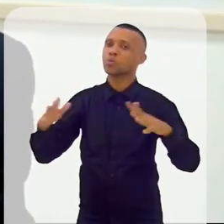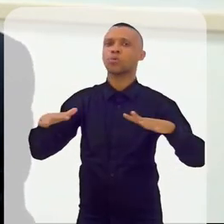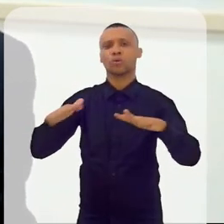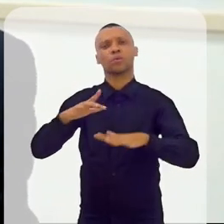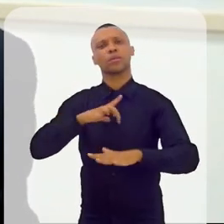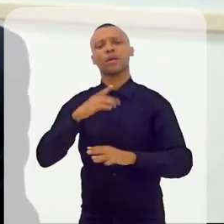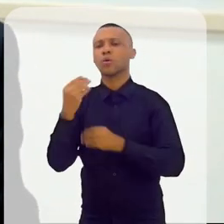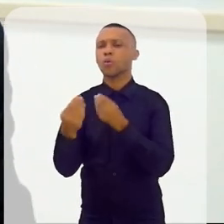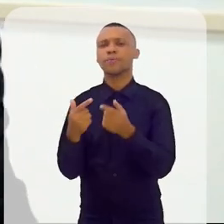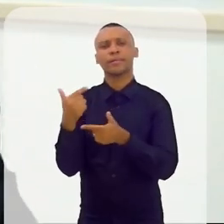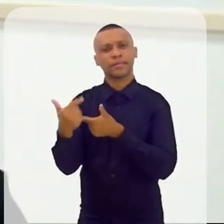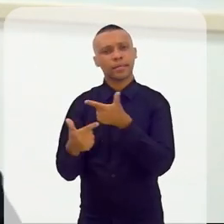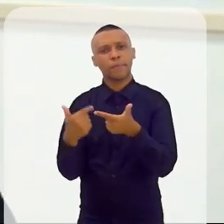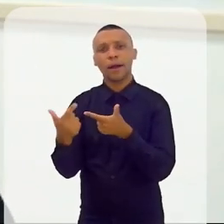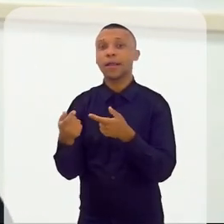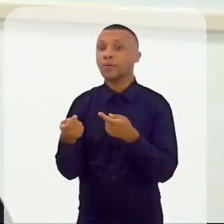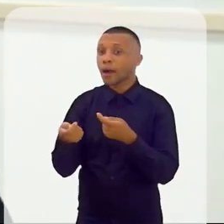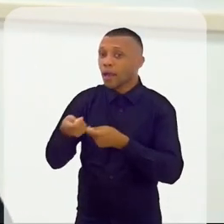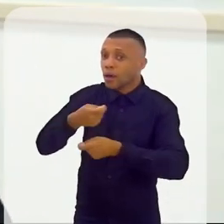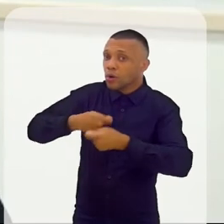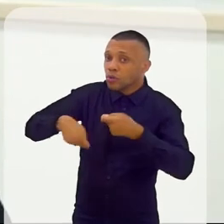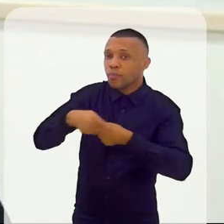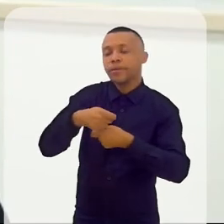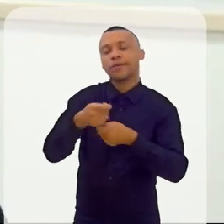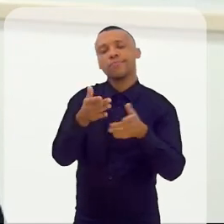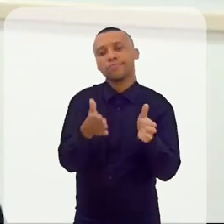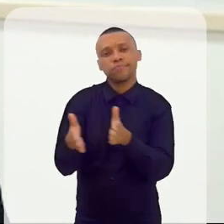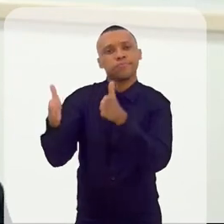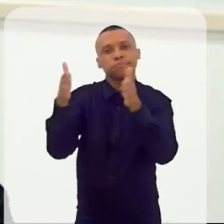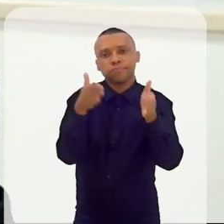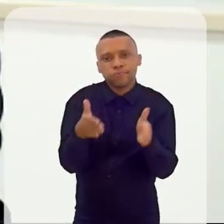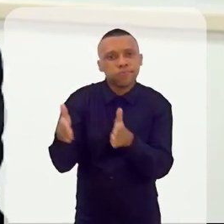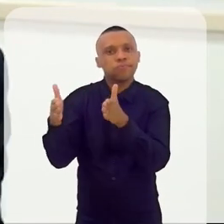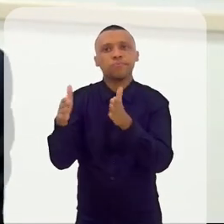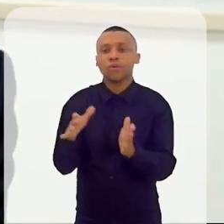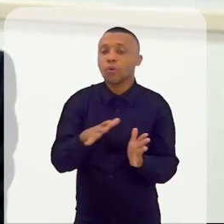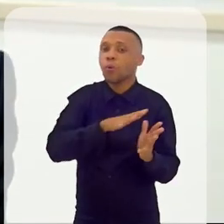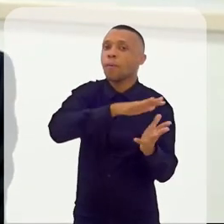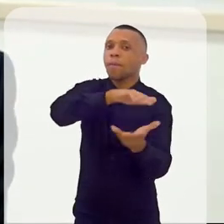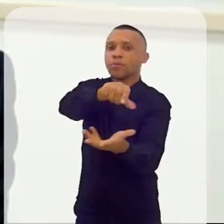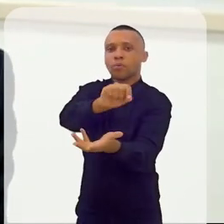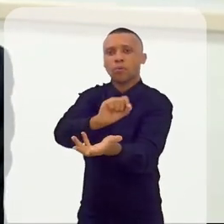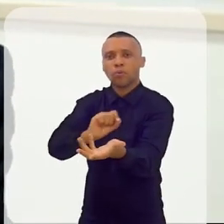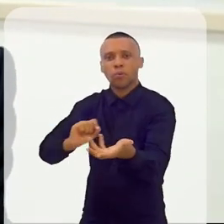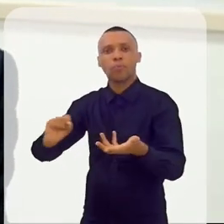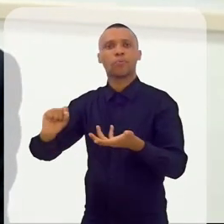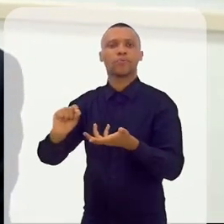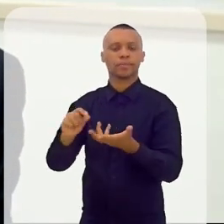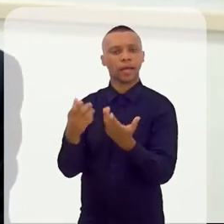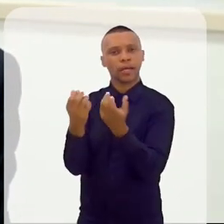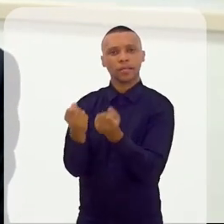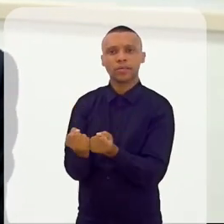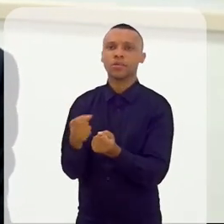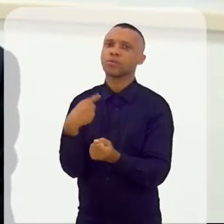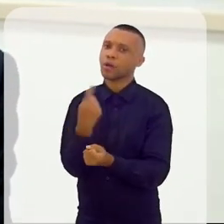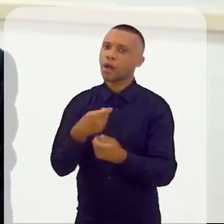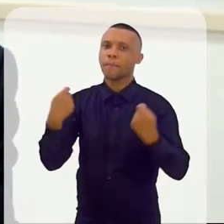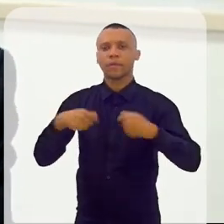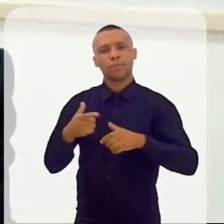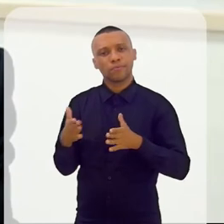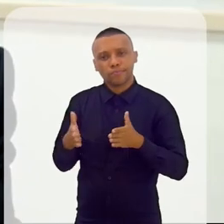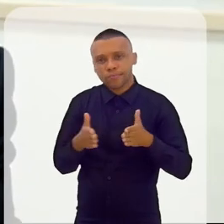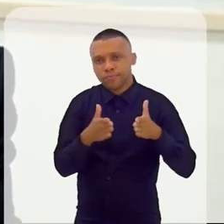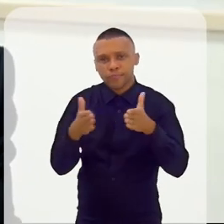todos têm? Como é que você trabalha com a economia circular, que o mundo todo está implementando? E nós ainda temos que muito